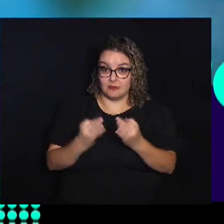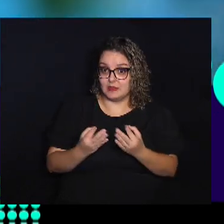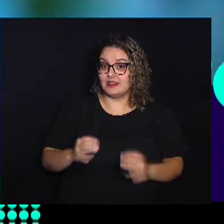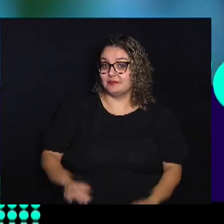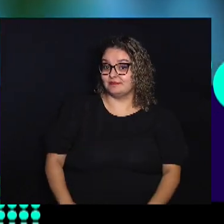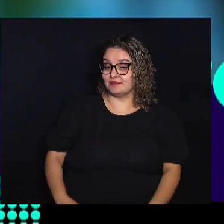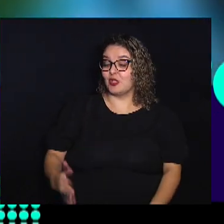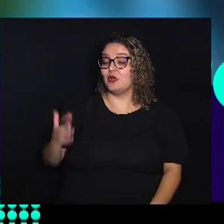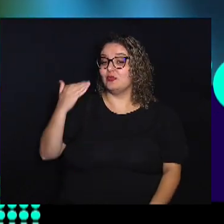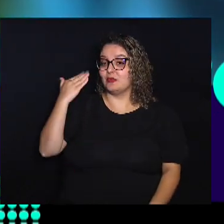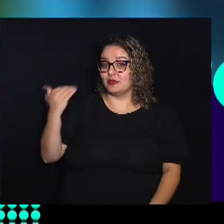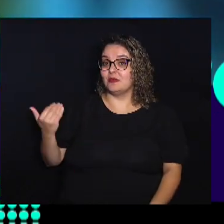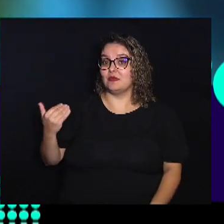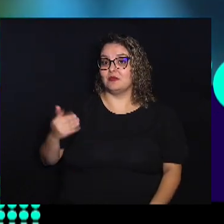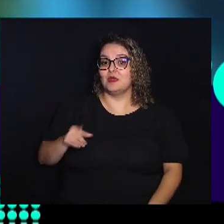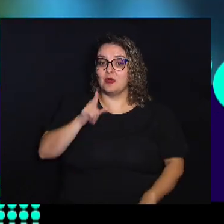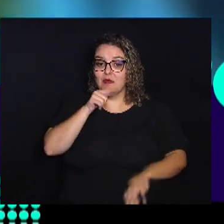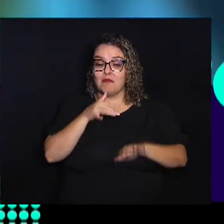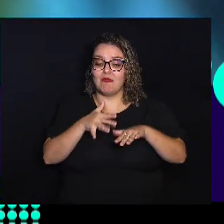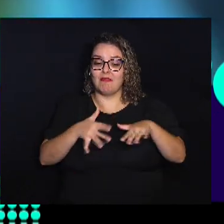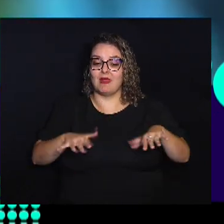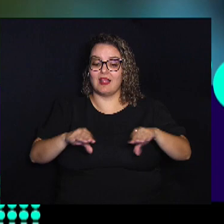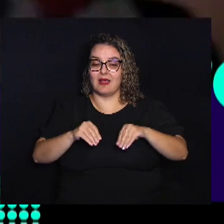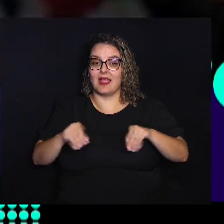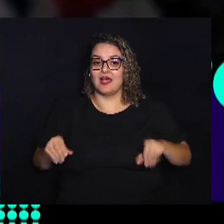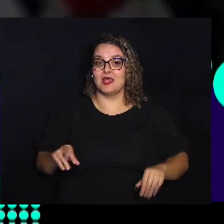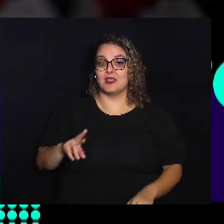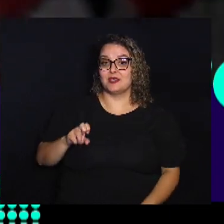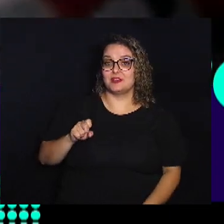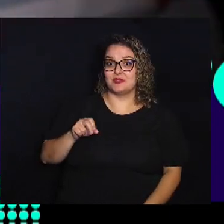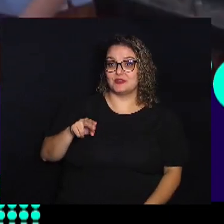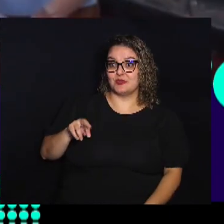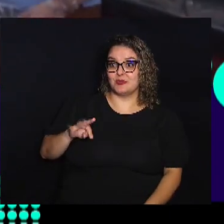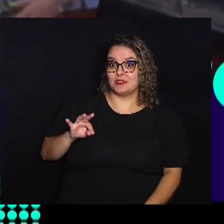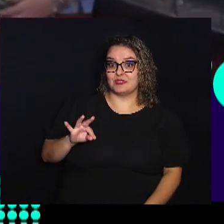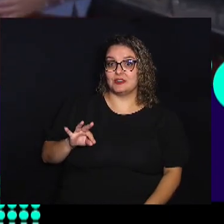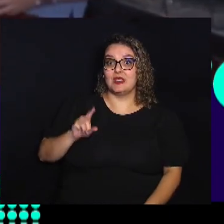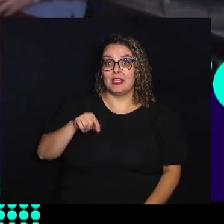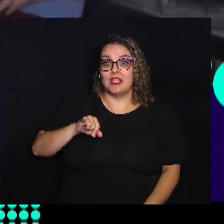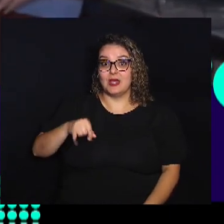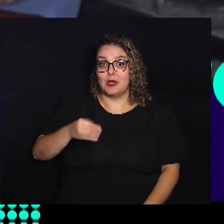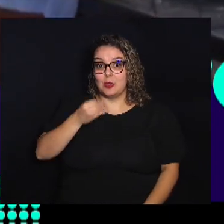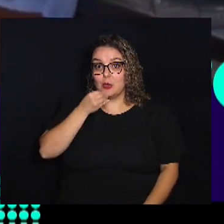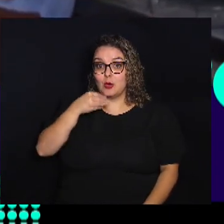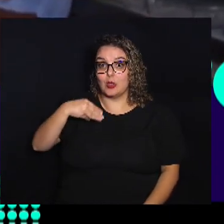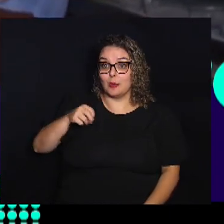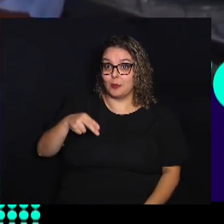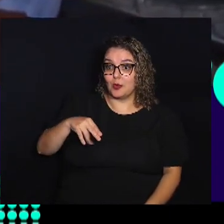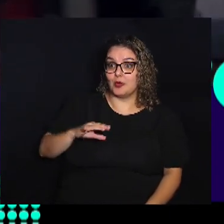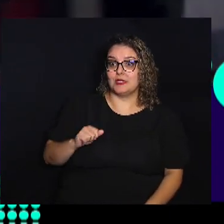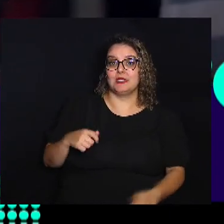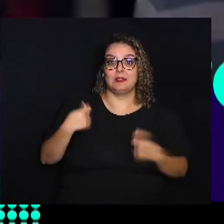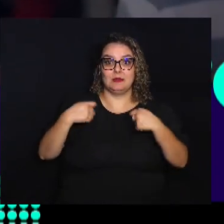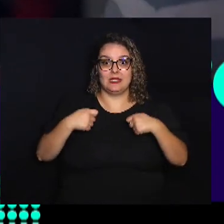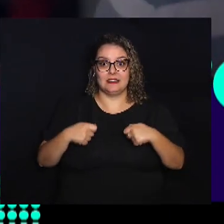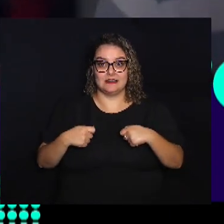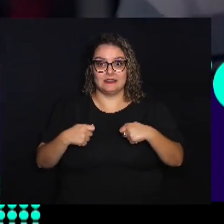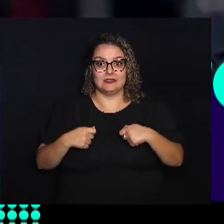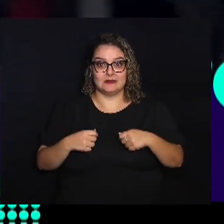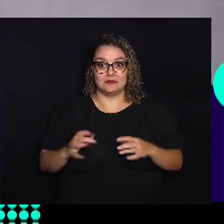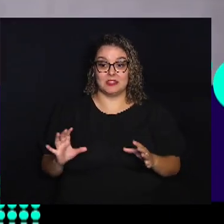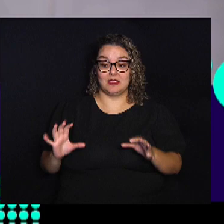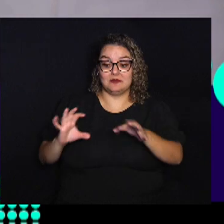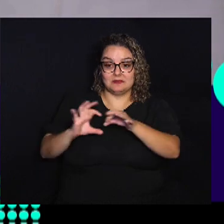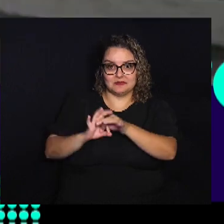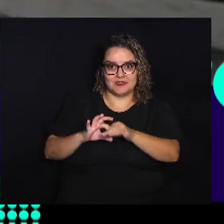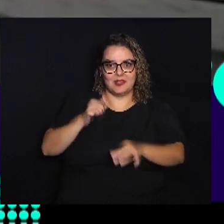famoso Praia Star Resort Esta pode ser A oportunidade Que Mônica Tanto precisa Para se reconectar